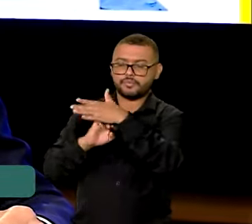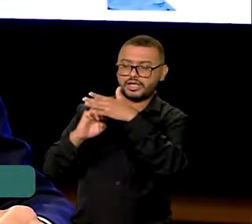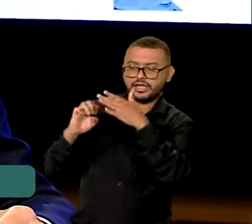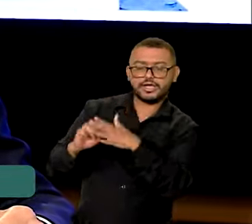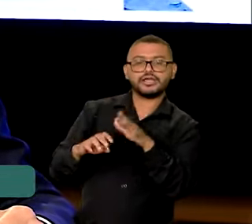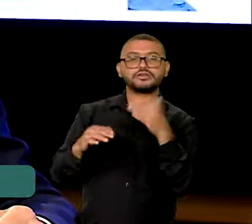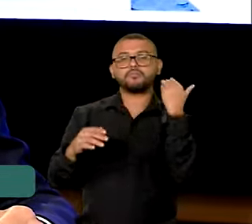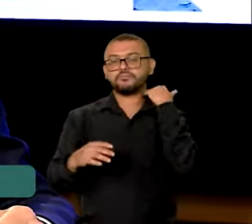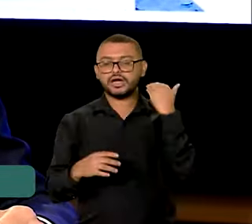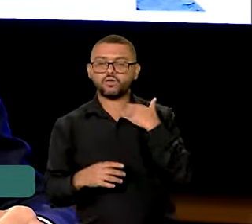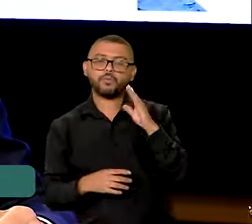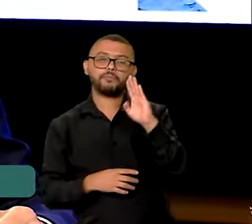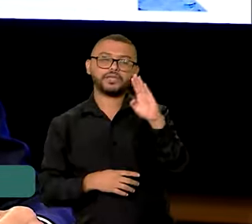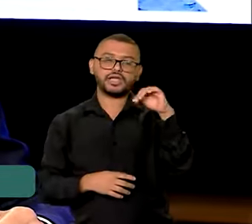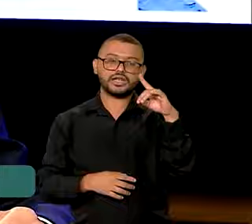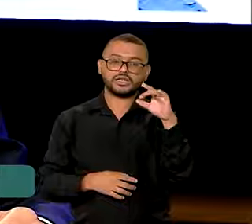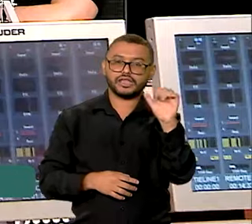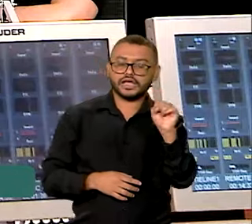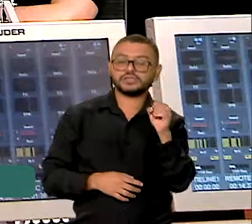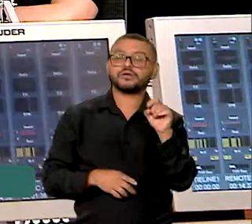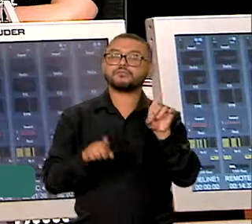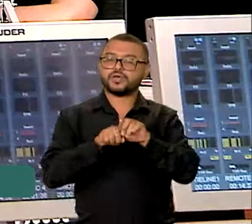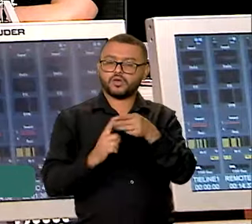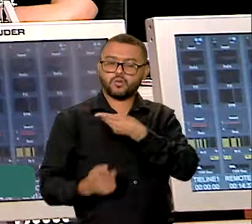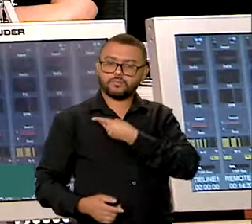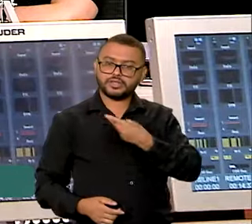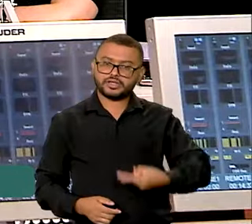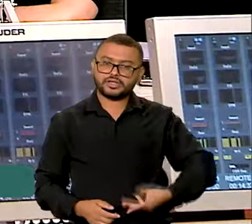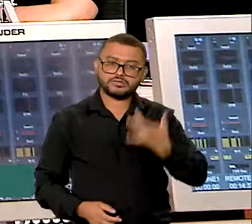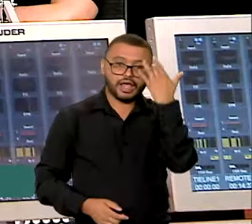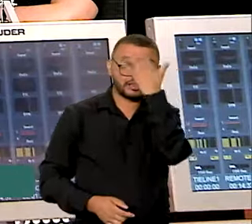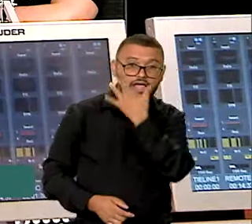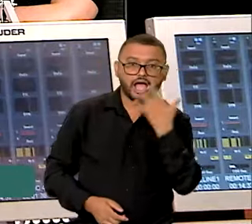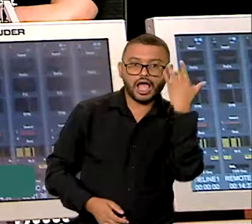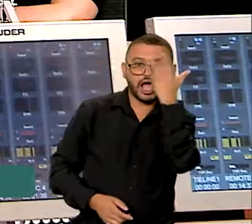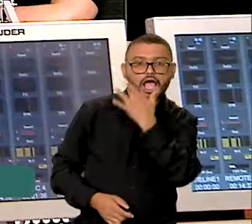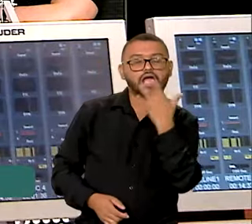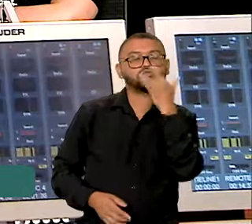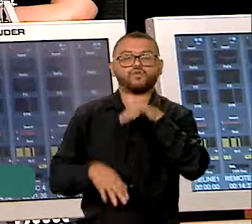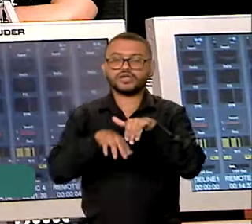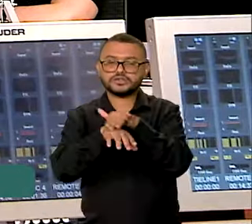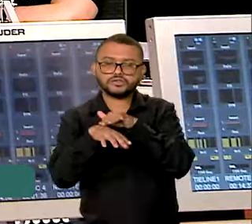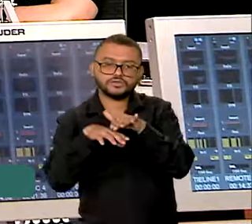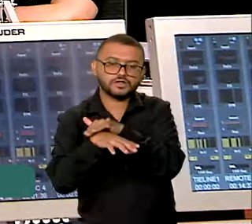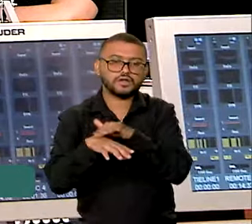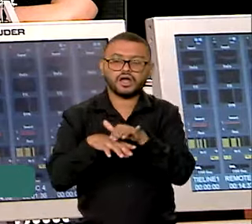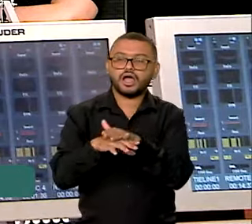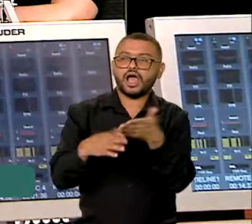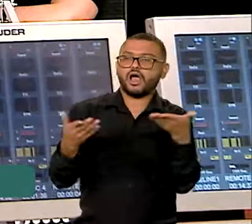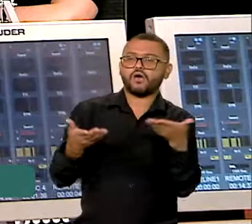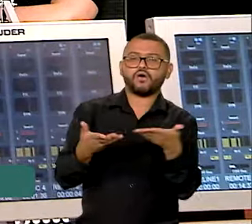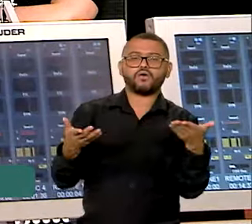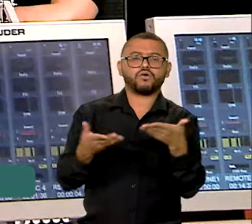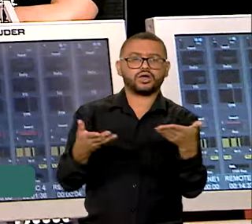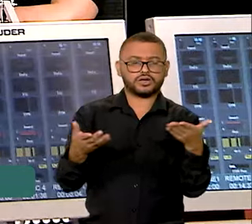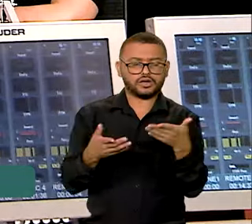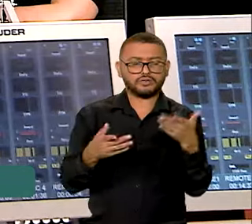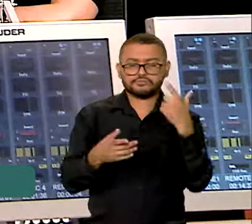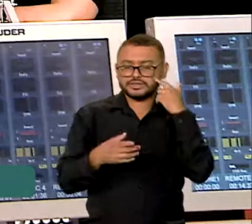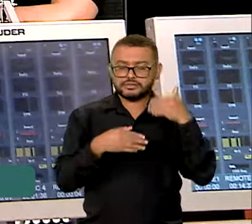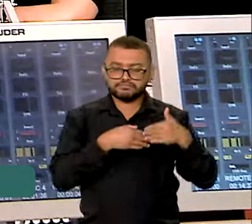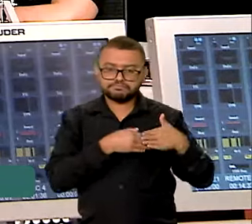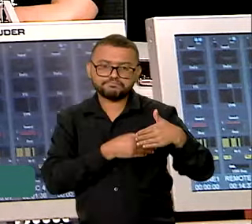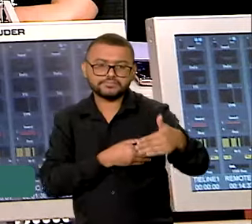BNDES, a gente tem conversado com o ministro Haddad do Ministério da Fazenda, para que agora, nesses